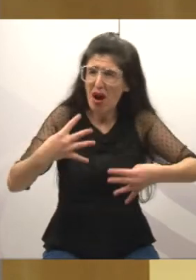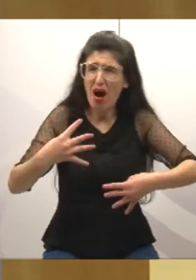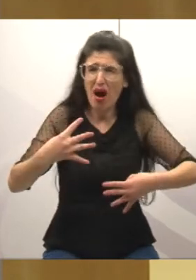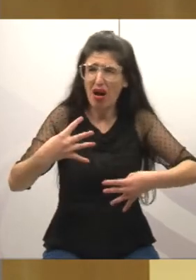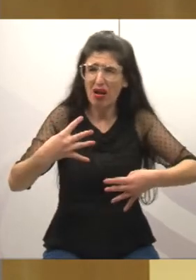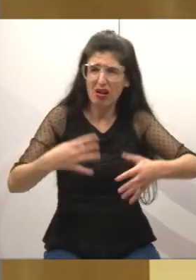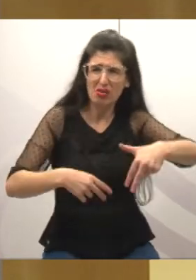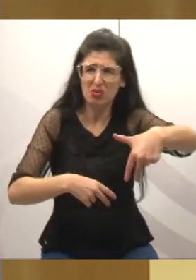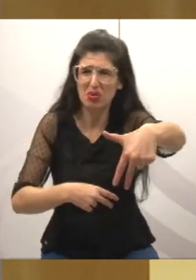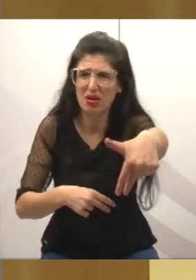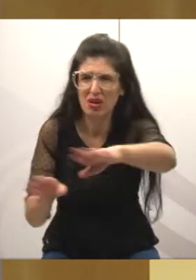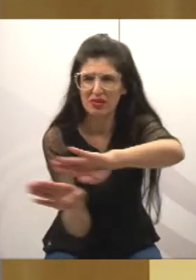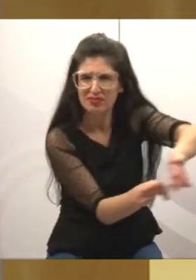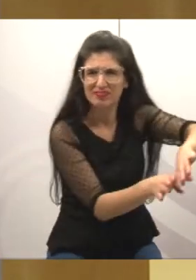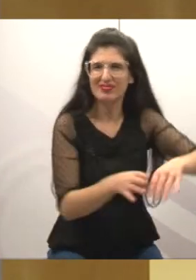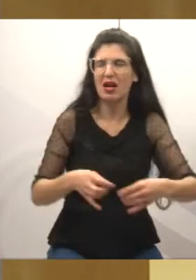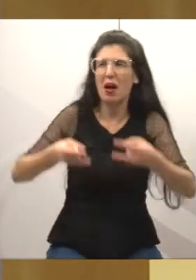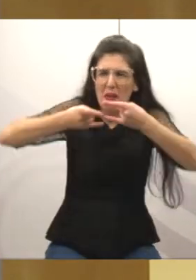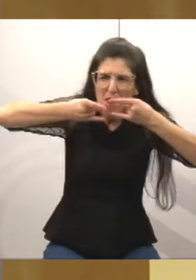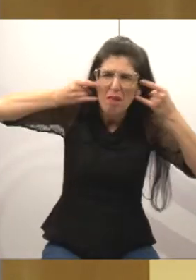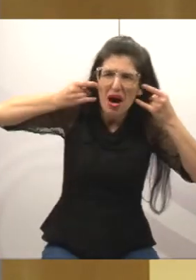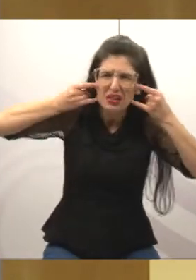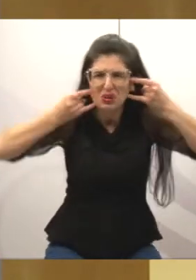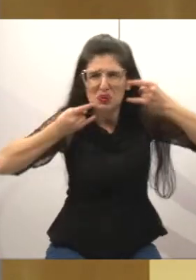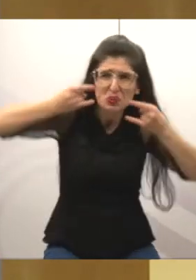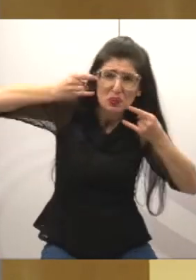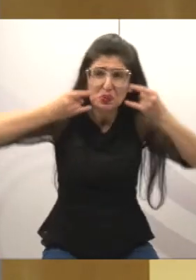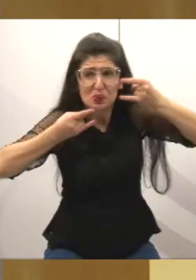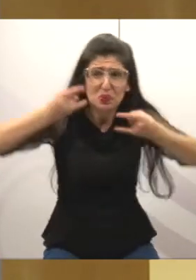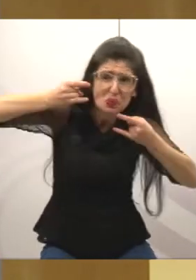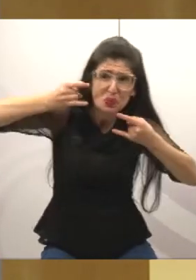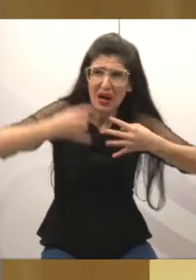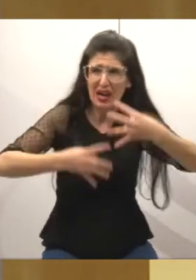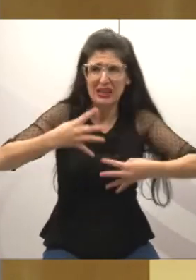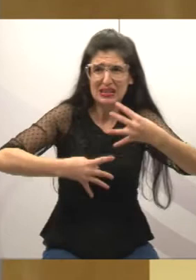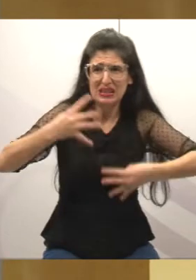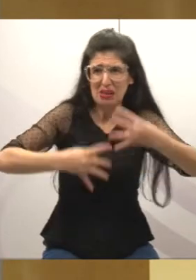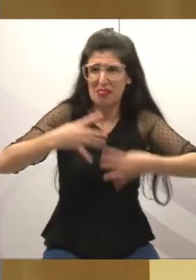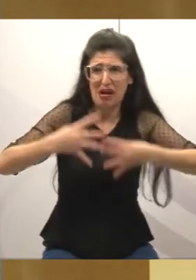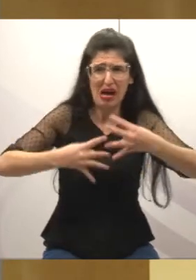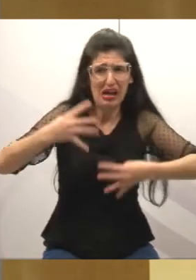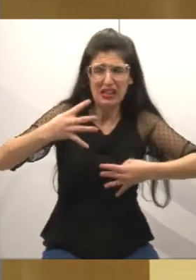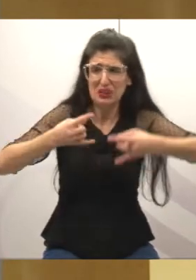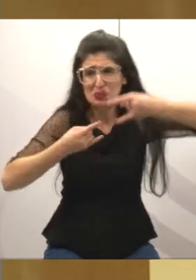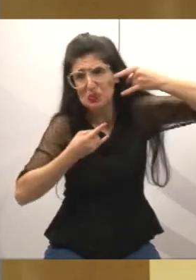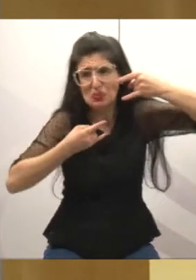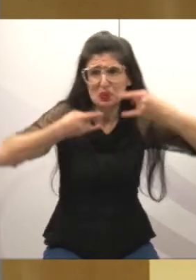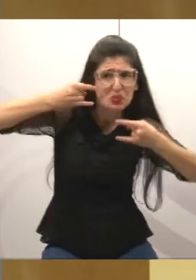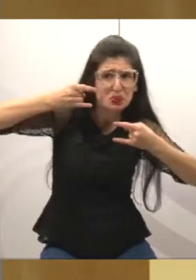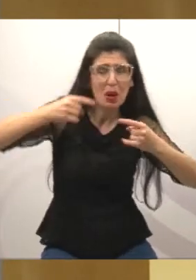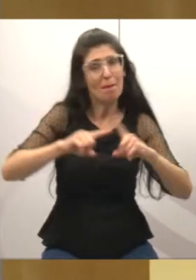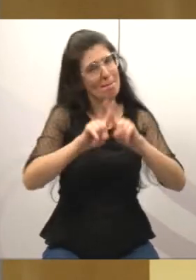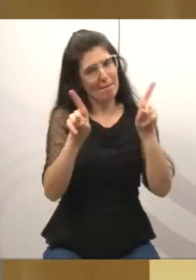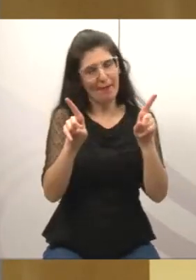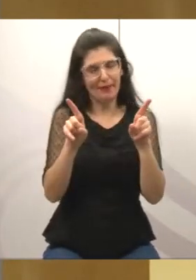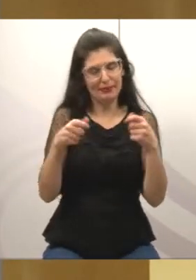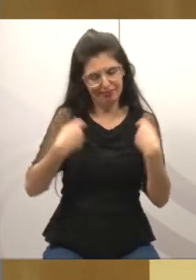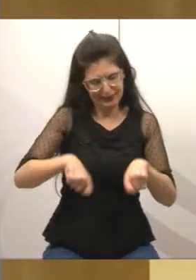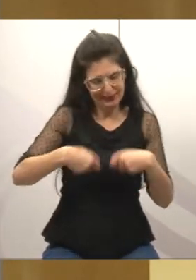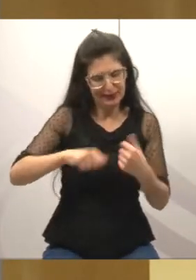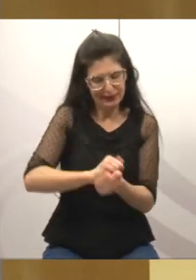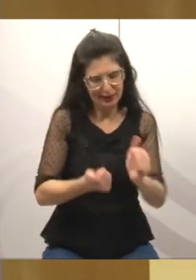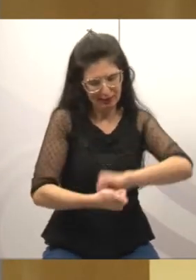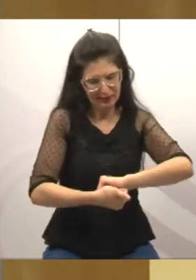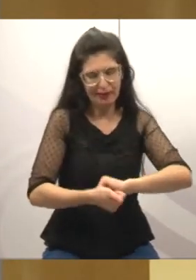tem que conviver, porque daqui para adiante vai ser assim a nossa vida aqui. E por falar em nova